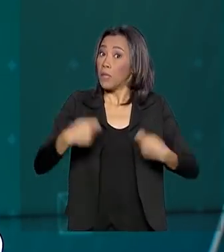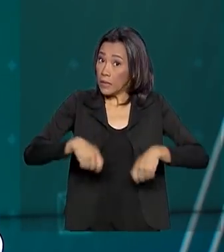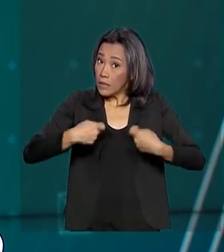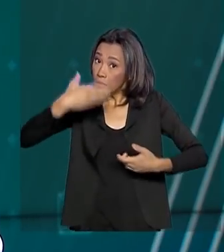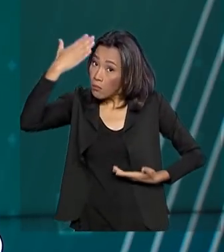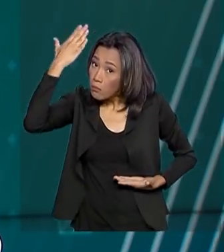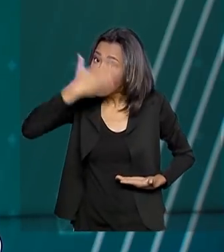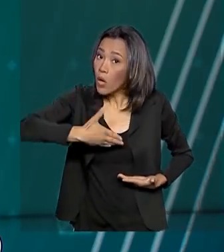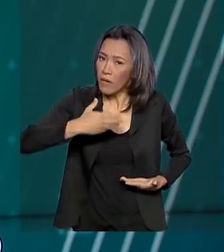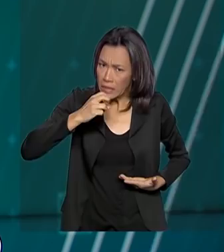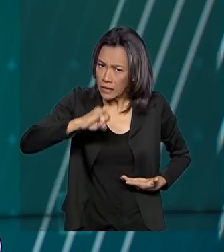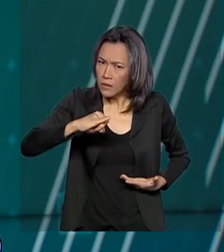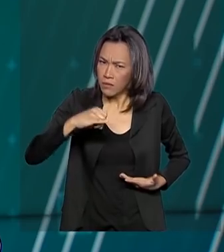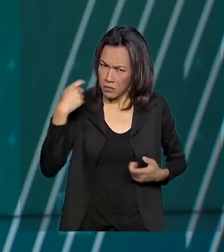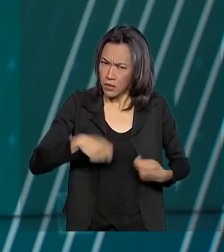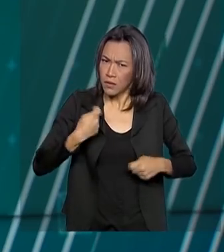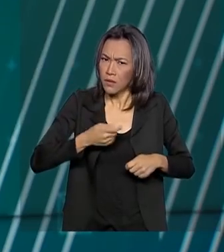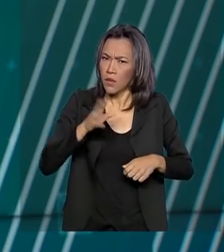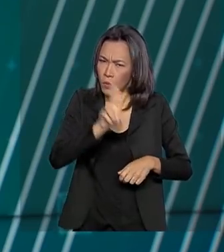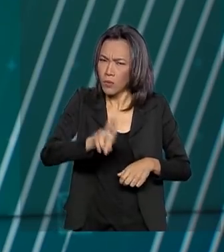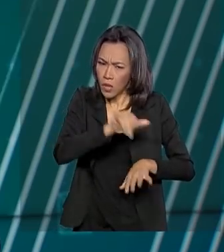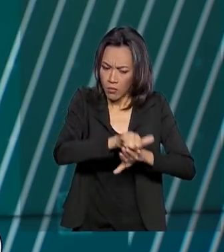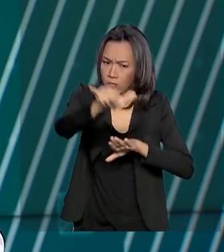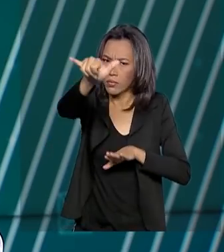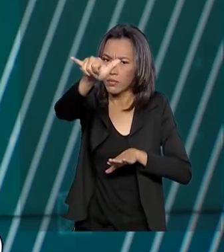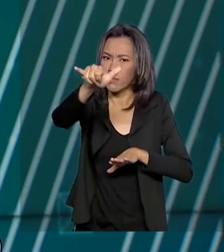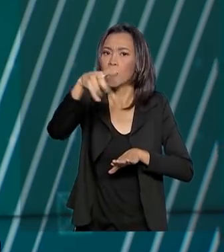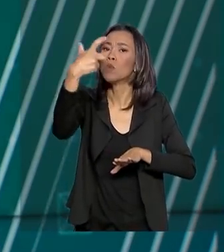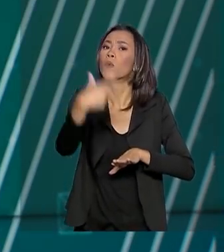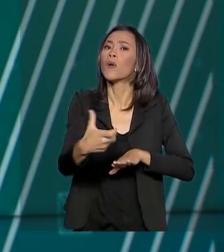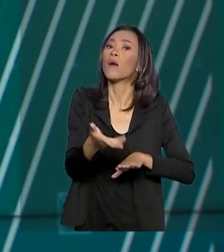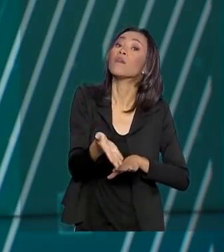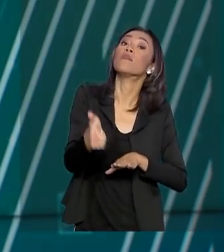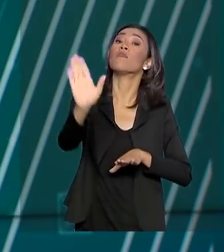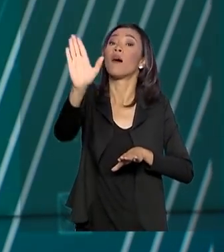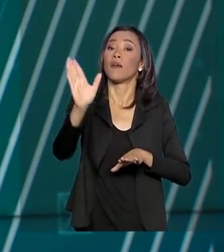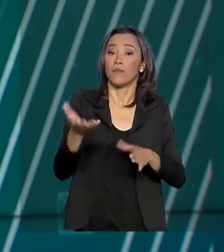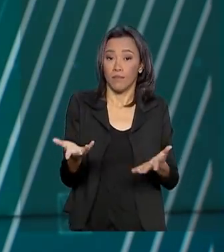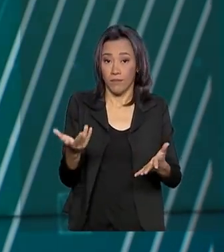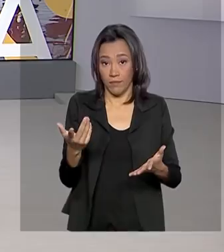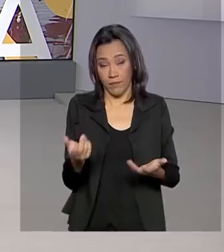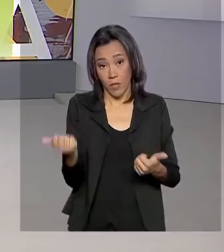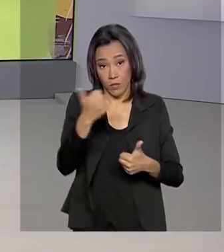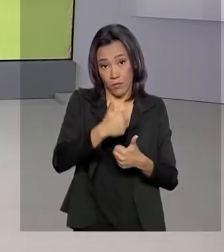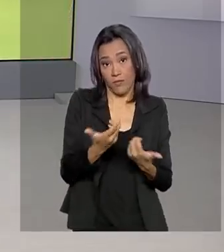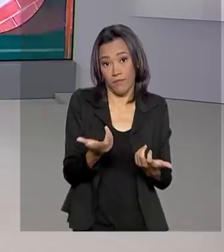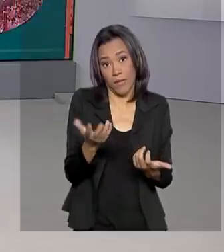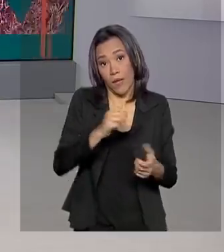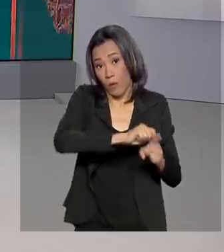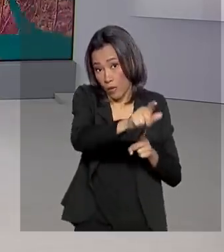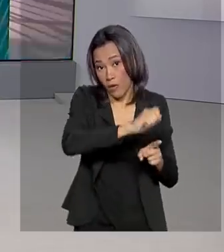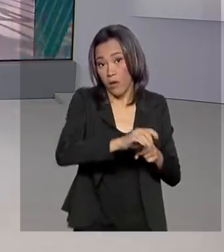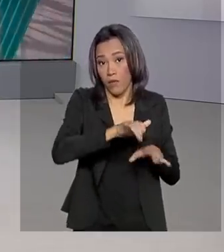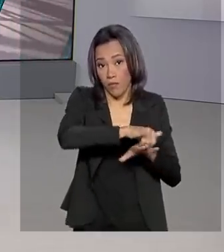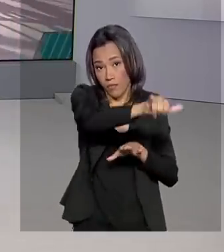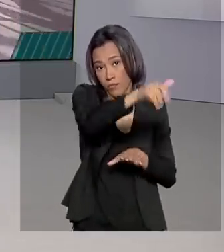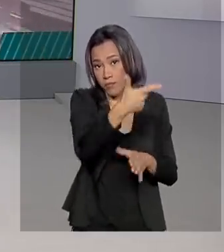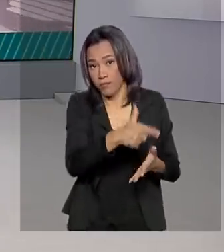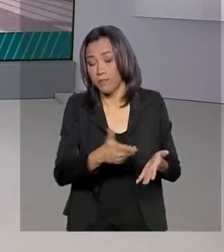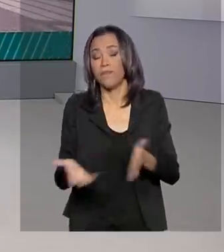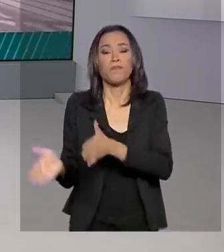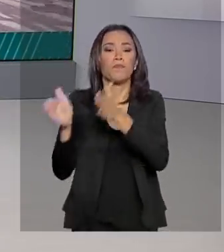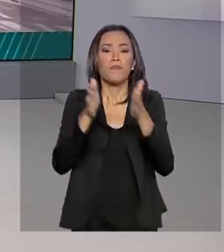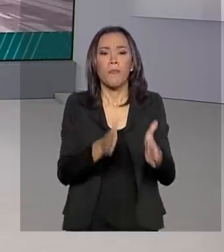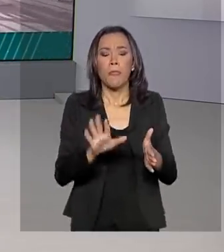comprovar a necessidade do uso do avião da FAB no lugar de um voo comercial. Mais de 1,6 milhão